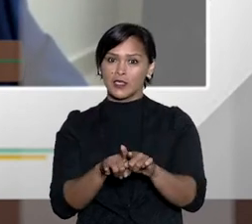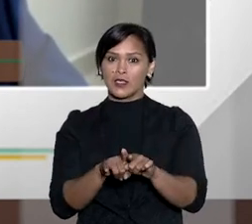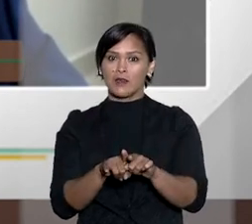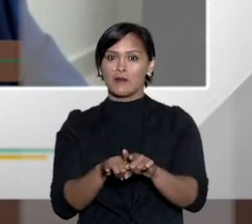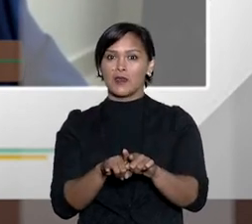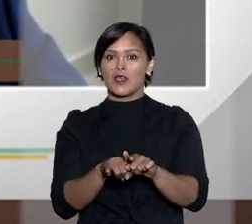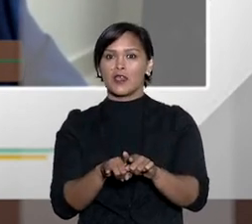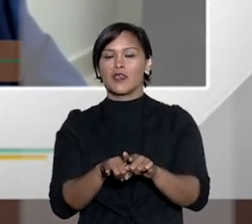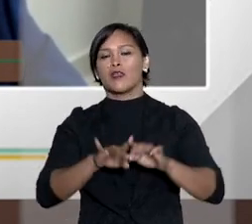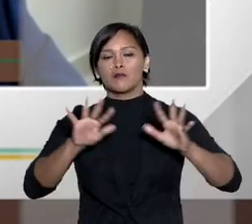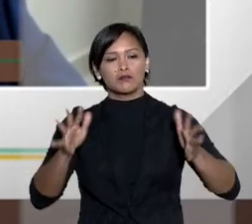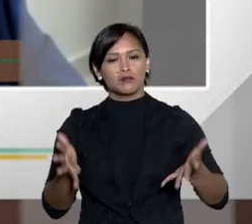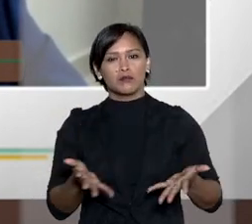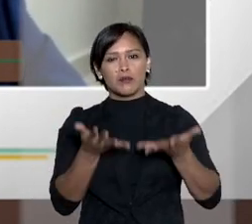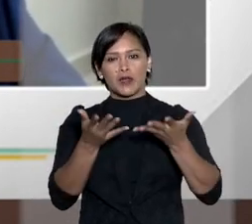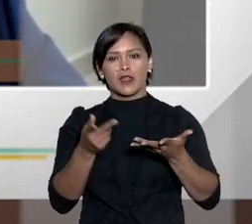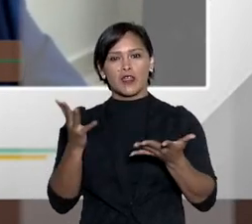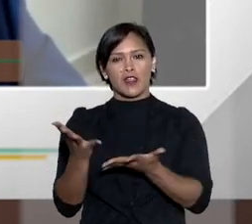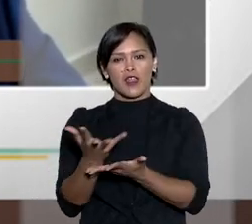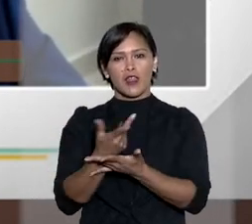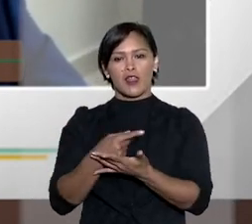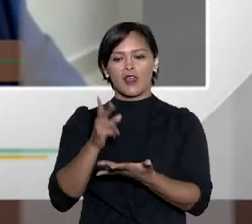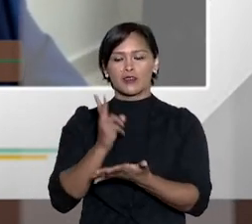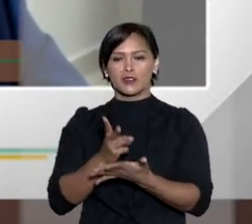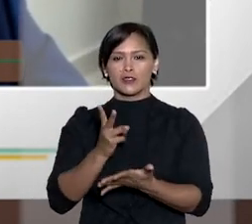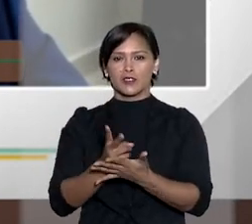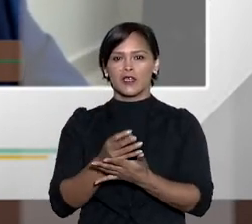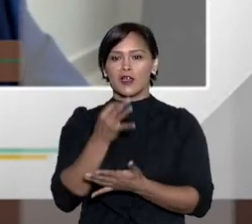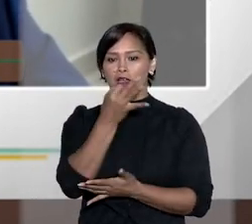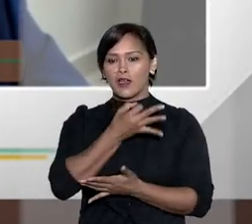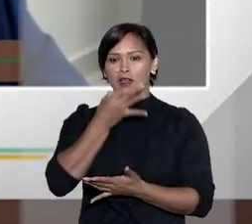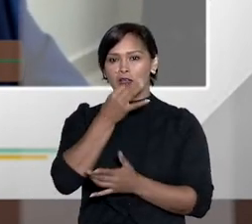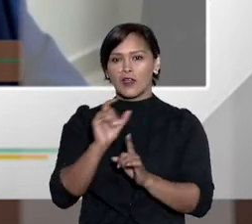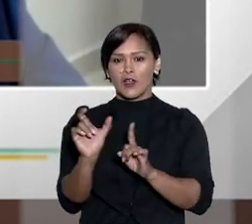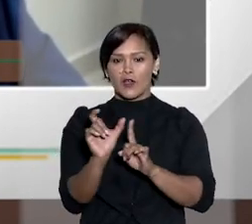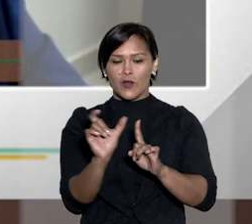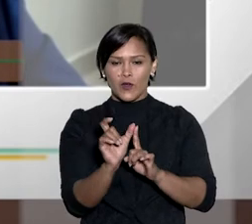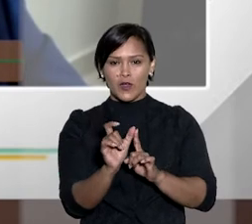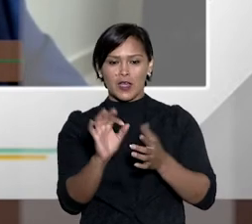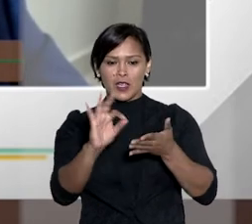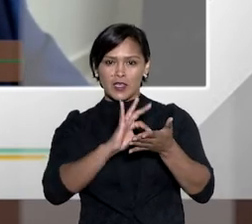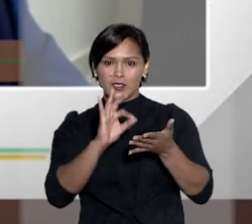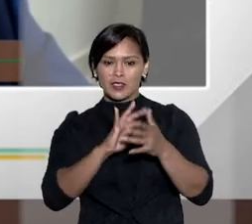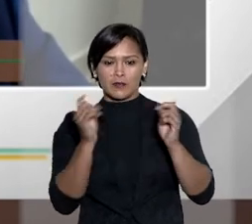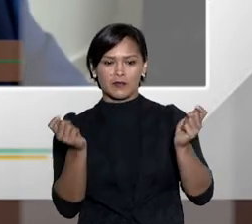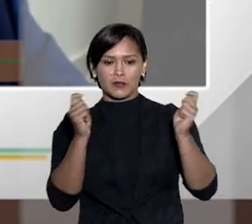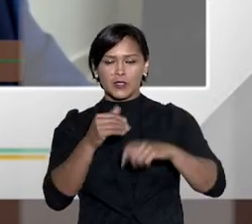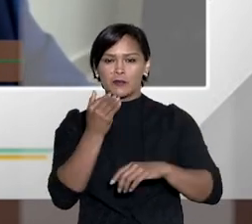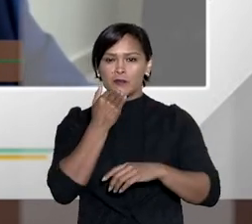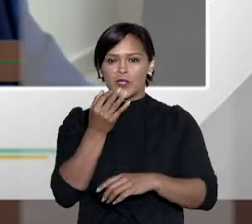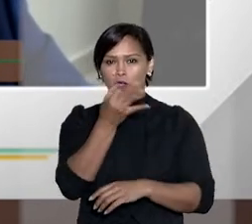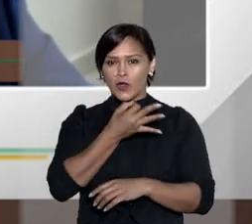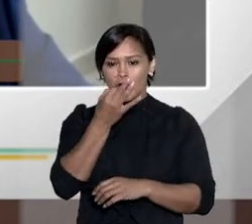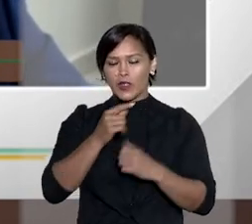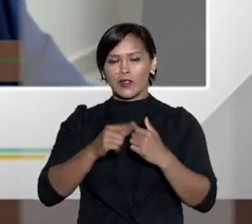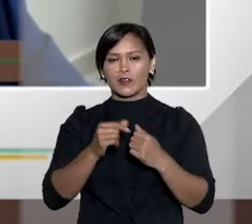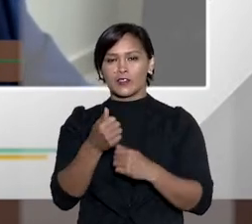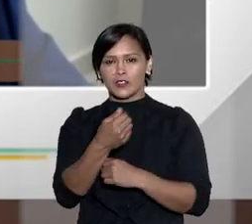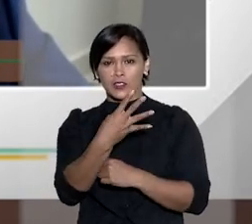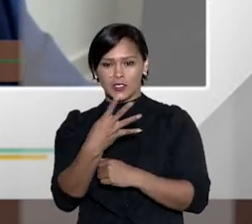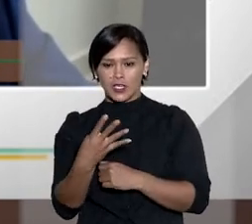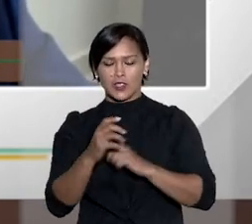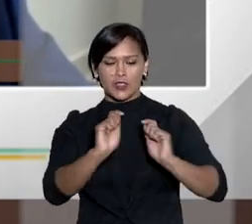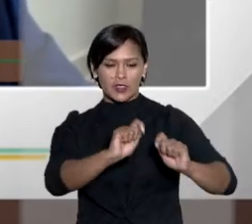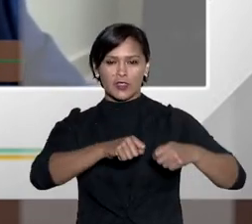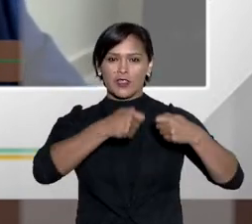prevalência da palavra oral à palavra escrita e a possibilidade de pedido oral, nós temos no artigo 14, defesa oral formulada em